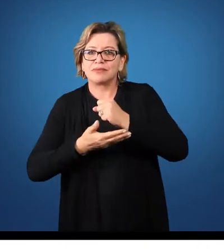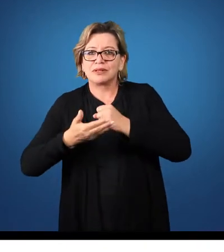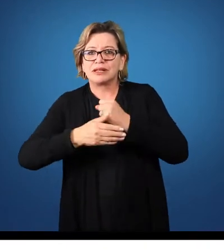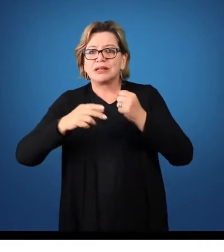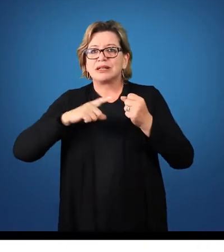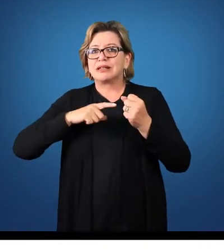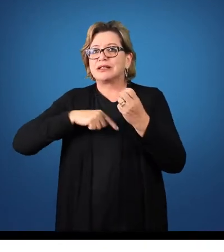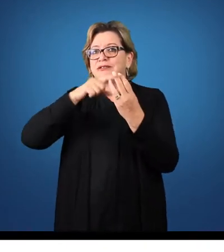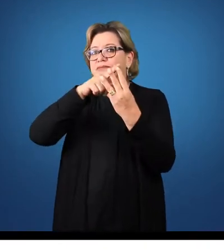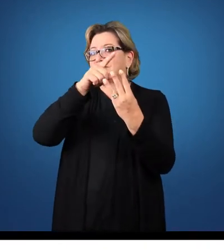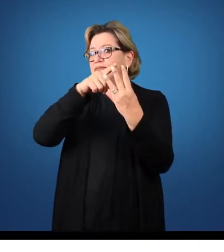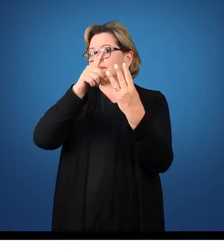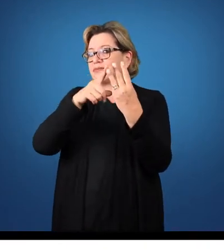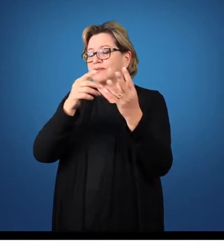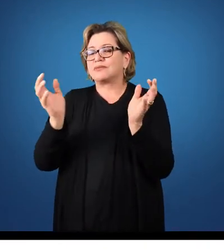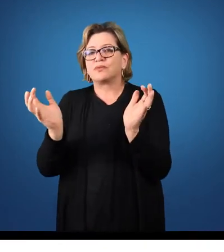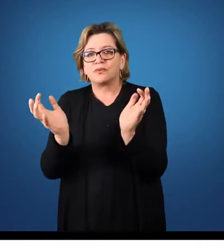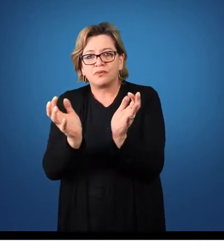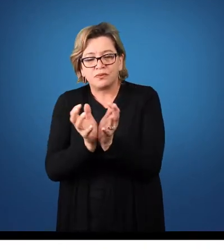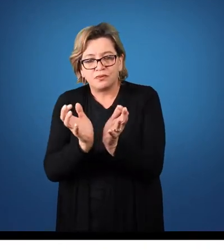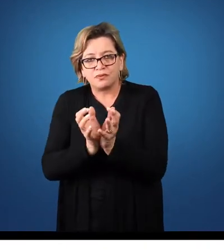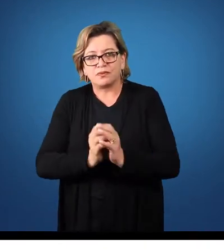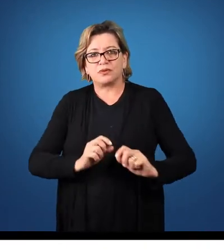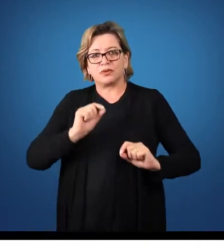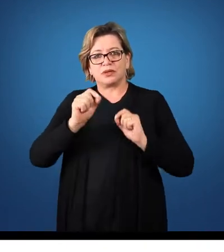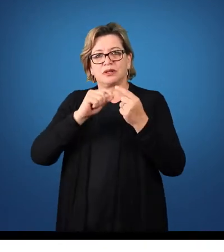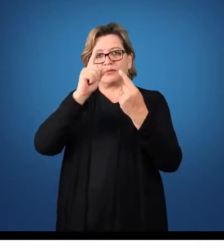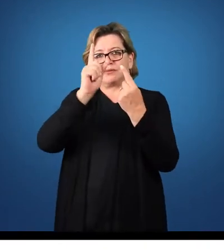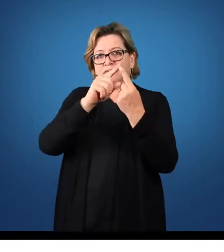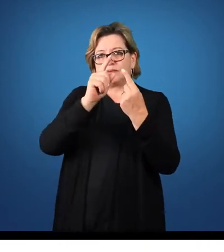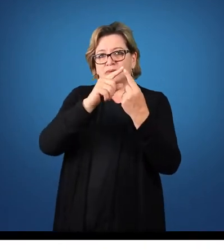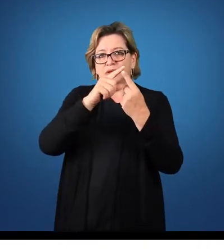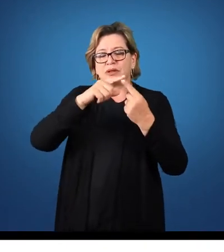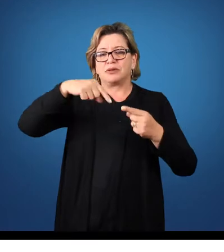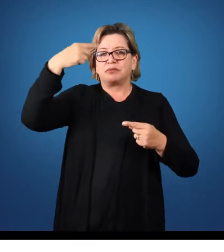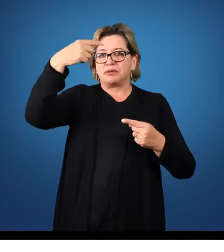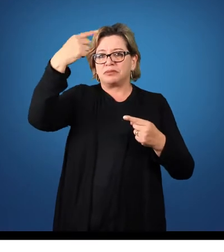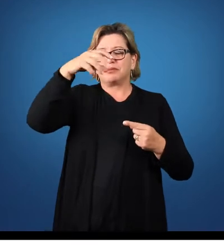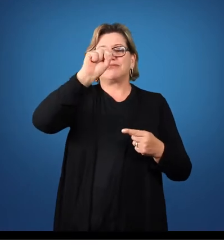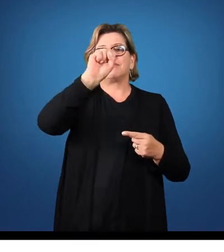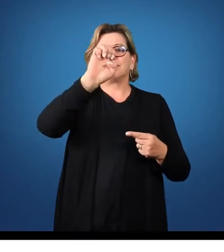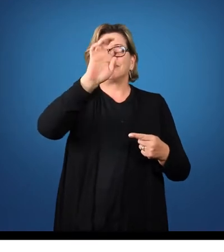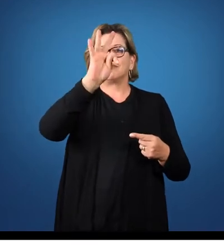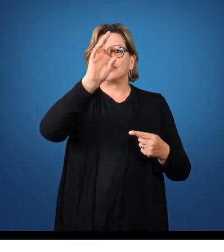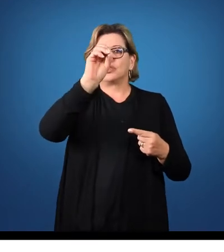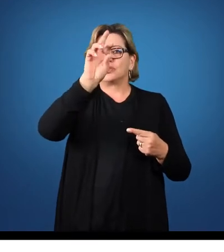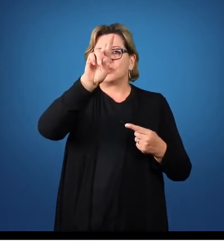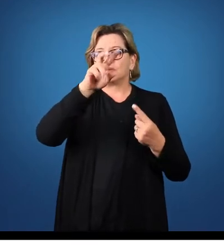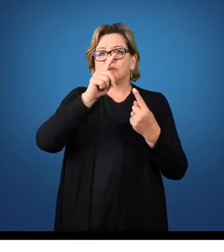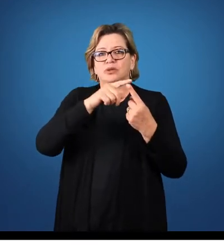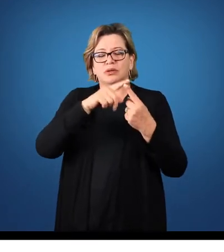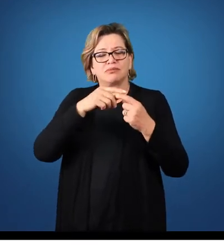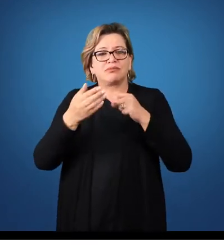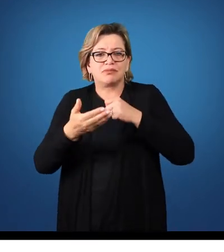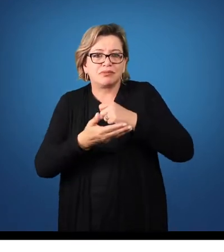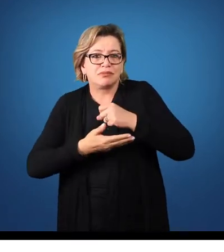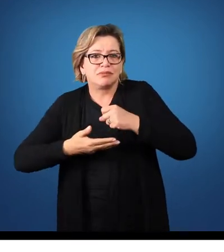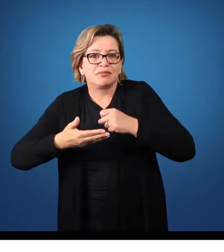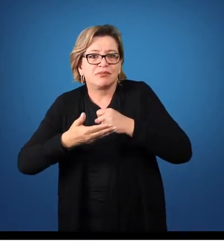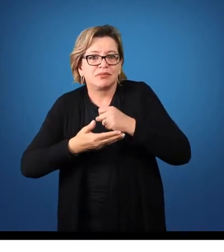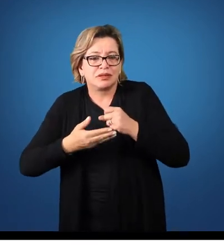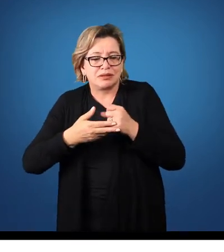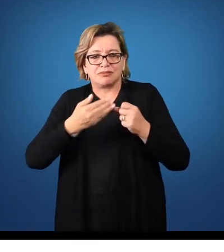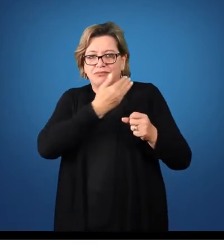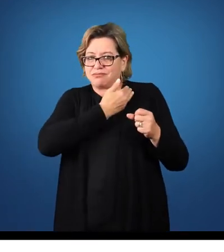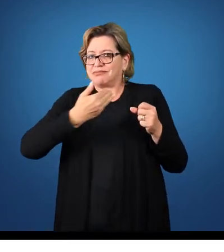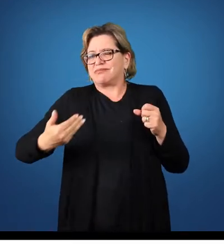temos três grandes grupos de entidades, que são as entidades do primeiro setor, que envolve basicamente as entidades